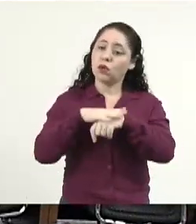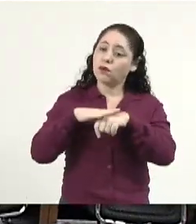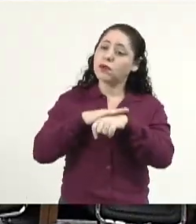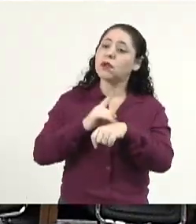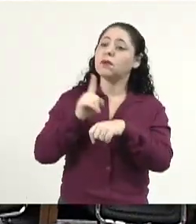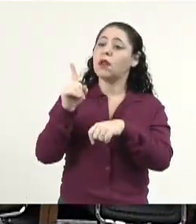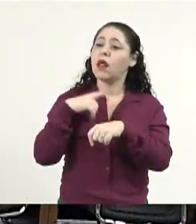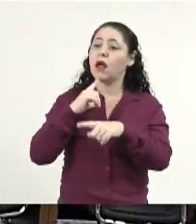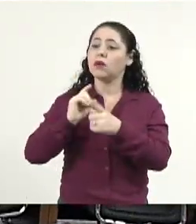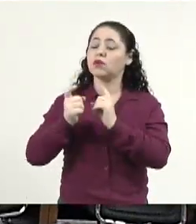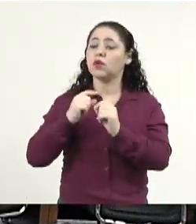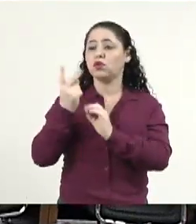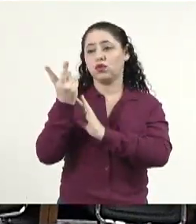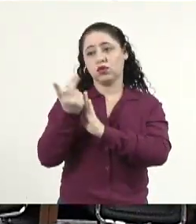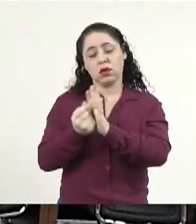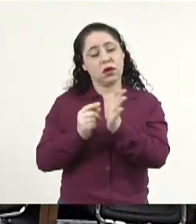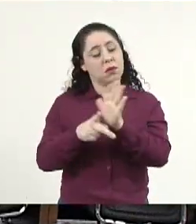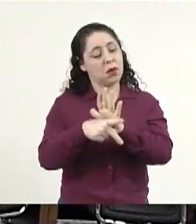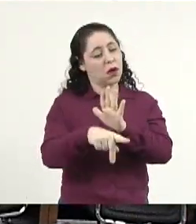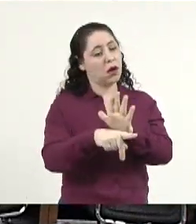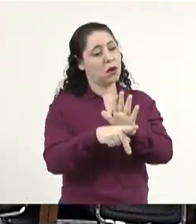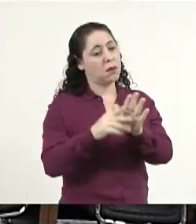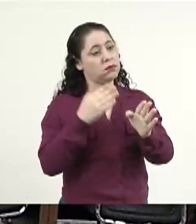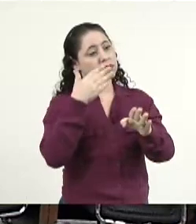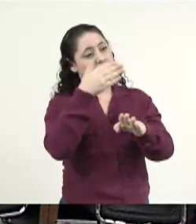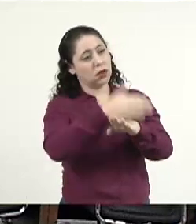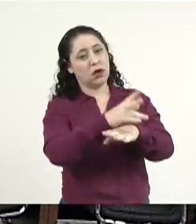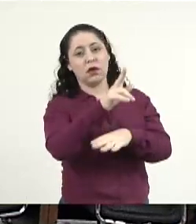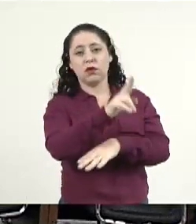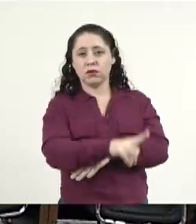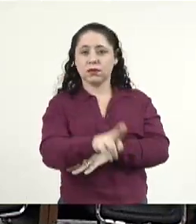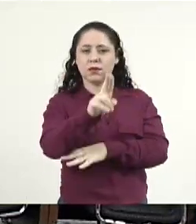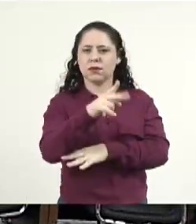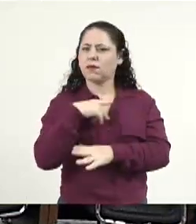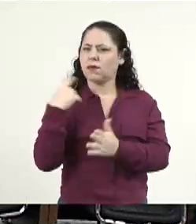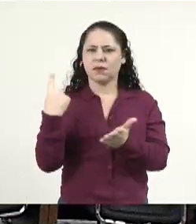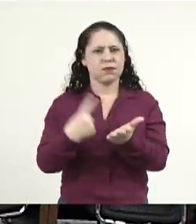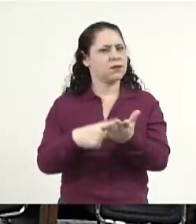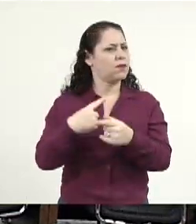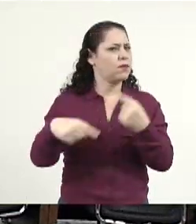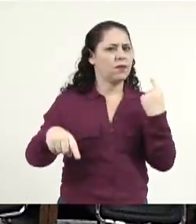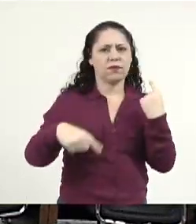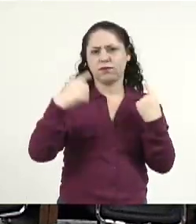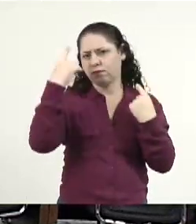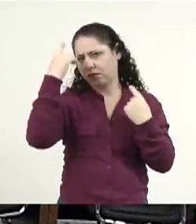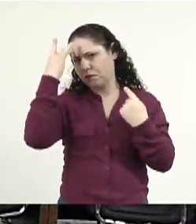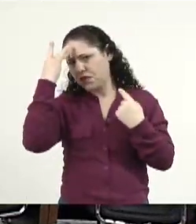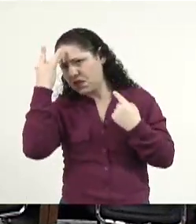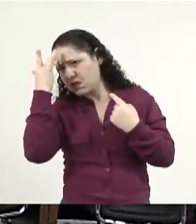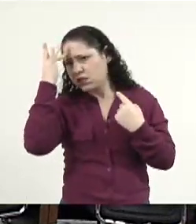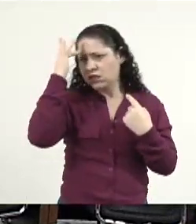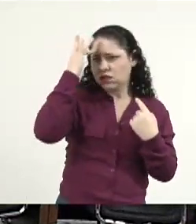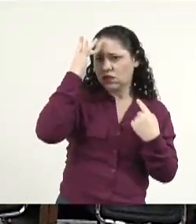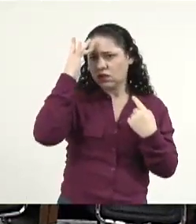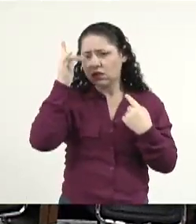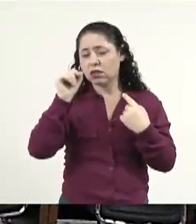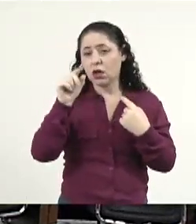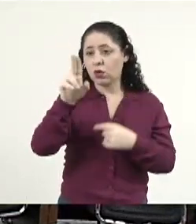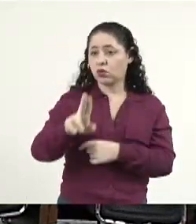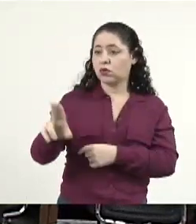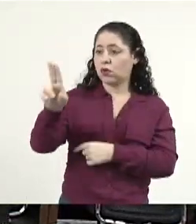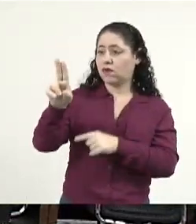que o dinheiro ia diretamente para a universidade, eu não concordo com esse pensamento de que seria a